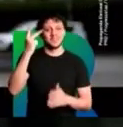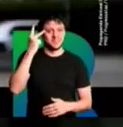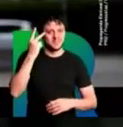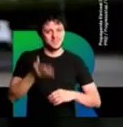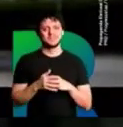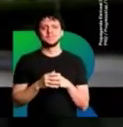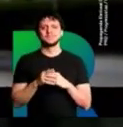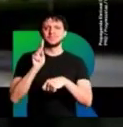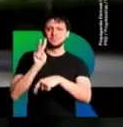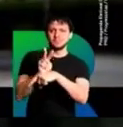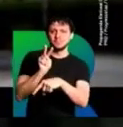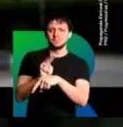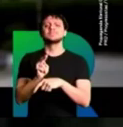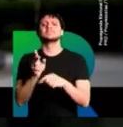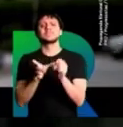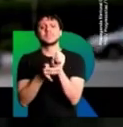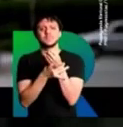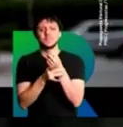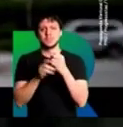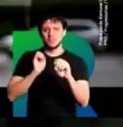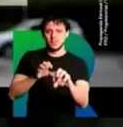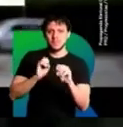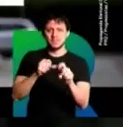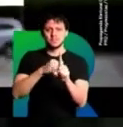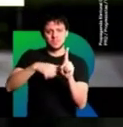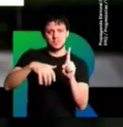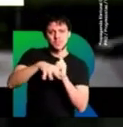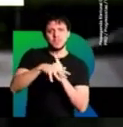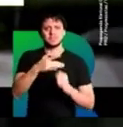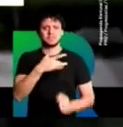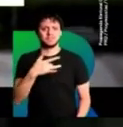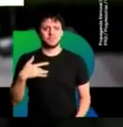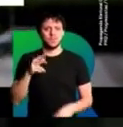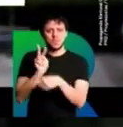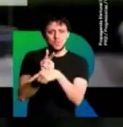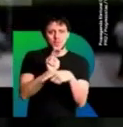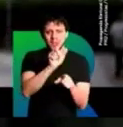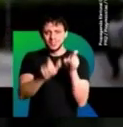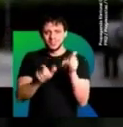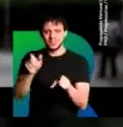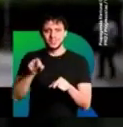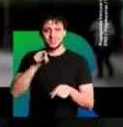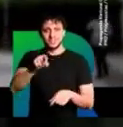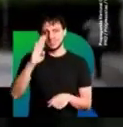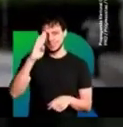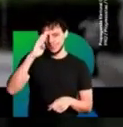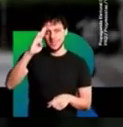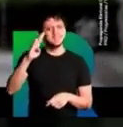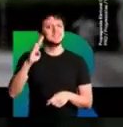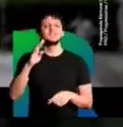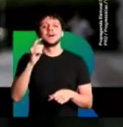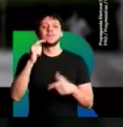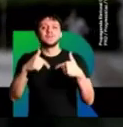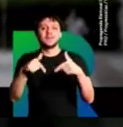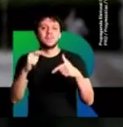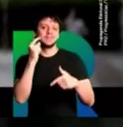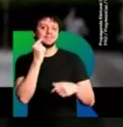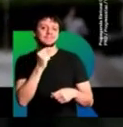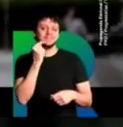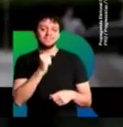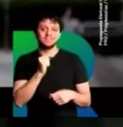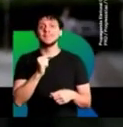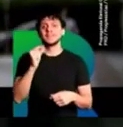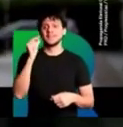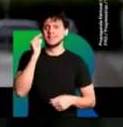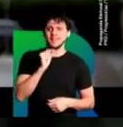educação, do social, da saúde. Cuidar de gente. Essa sempre foi a grande marca do Ricardo Nunes. Com o Ricardo, até quem era